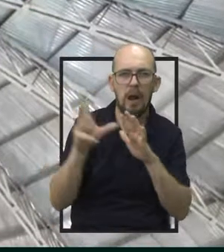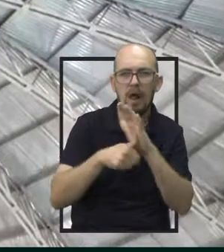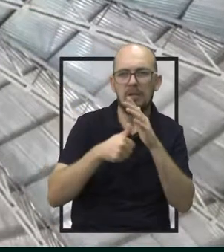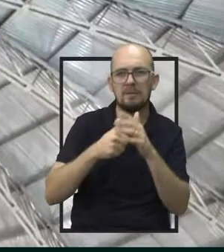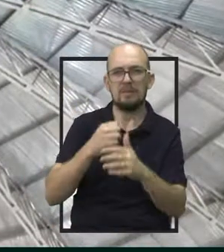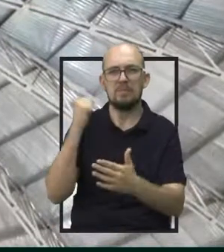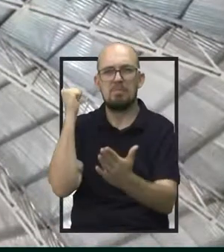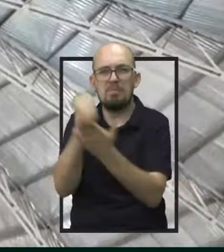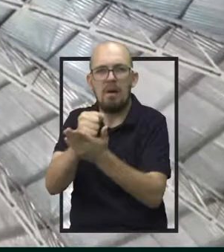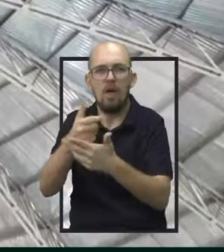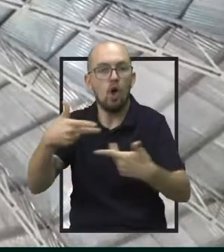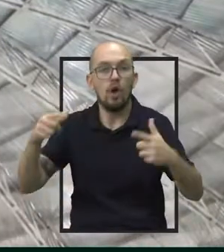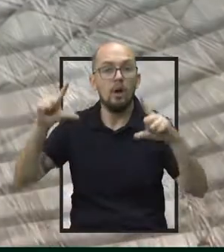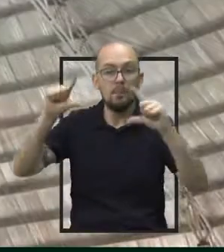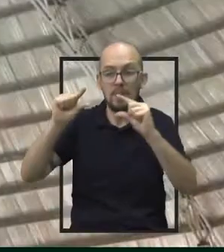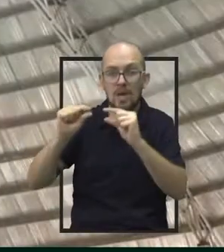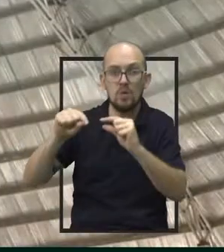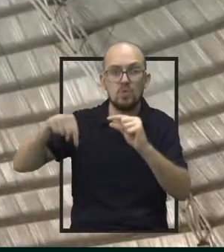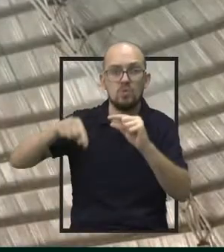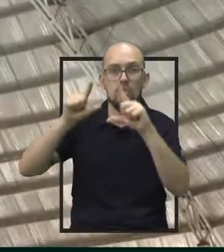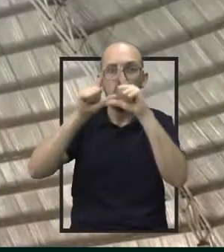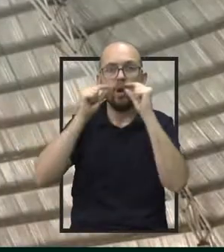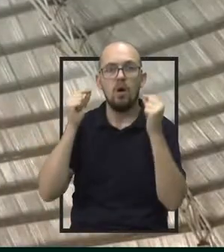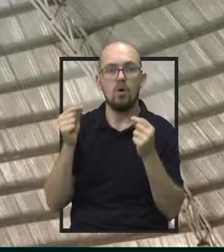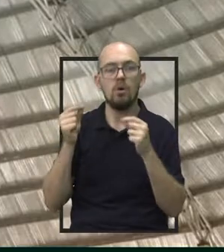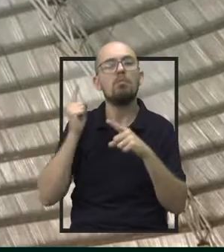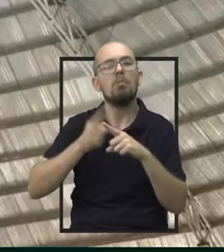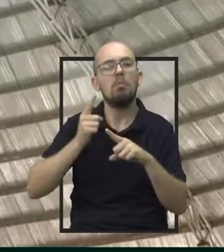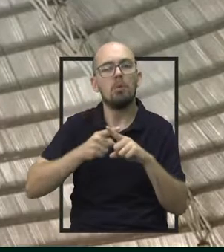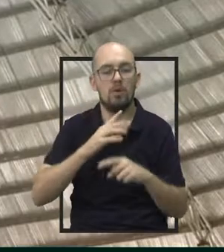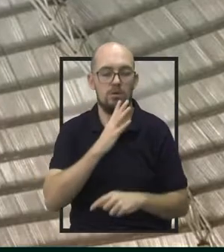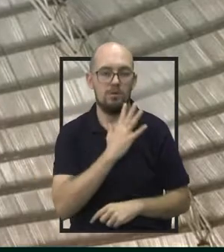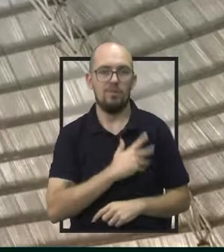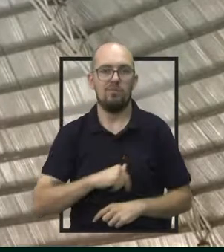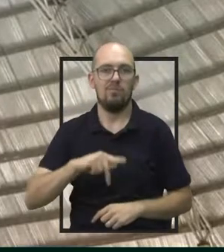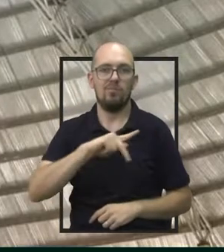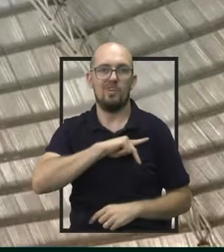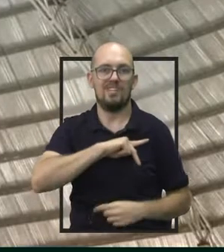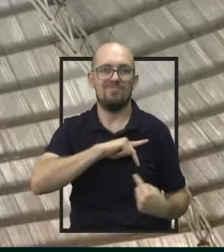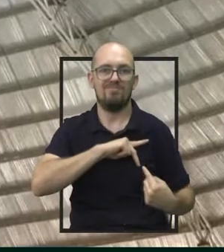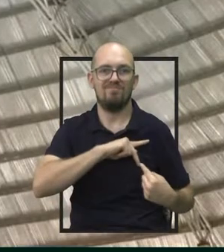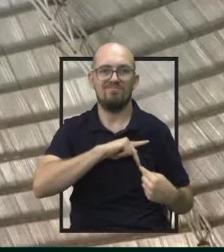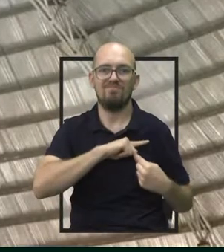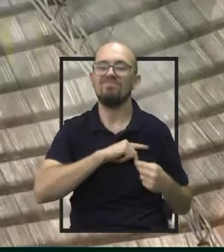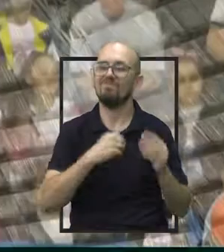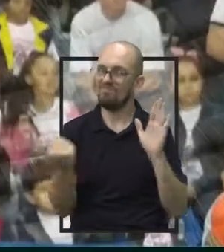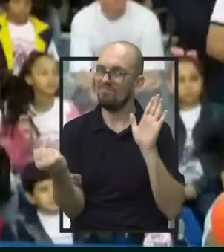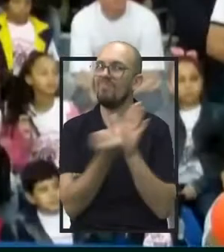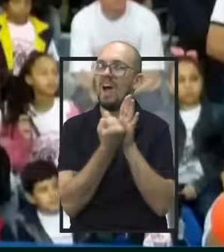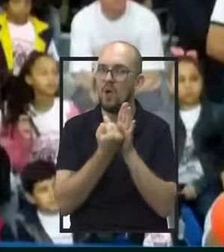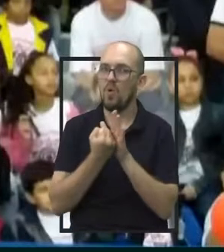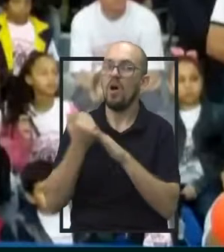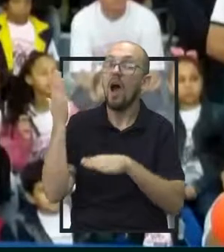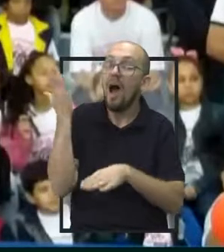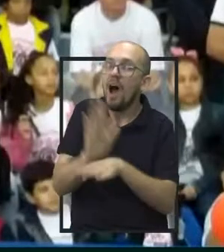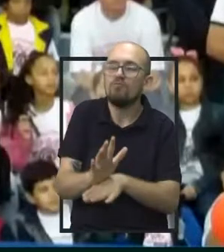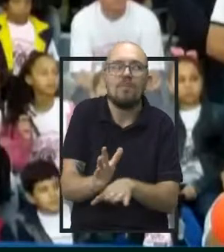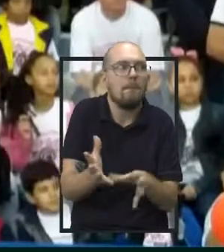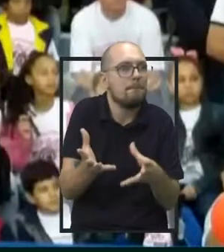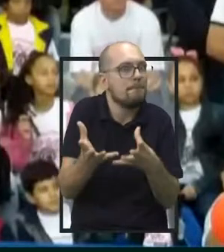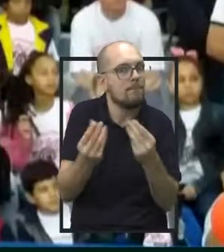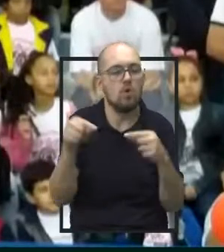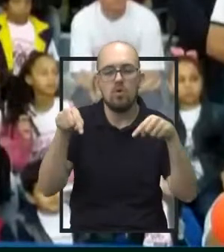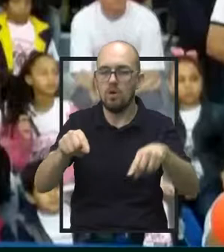homicídios, essas coisas. Então, esse programa do PROED realmente é uma coisa que veio, que marcou e que está nos ajudando